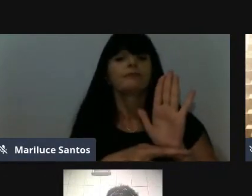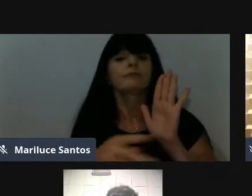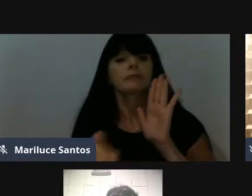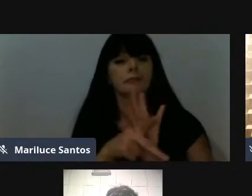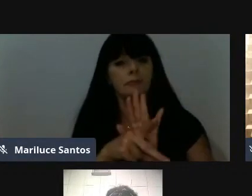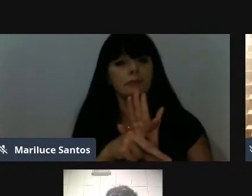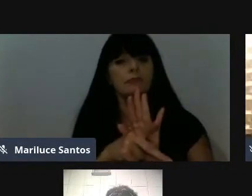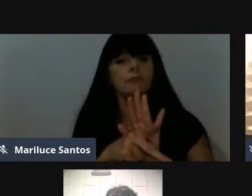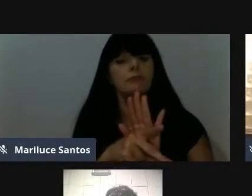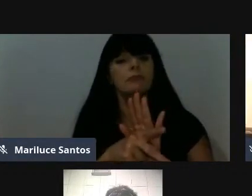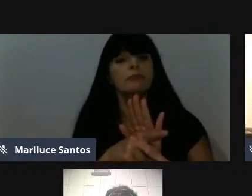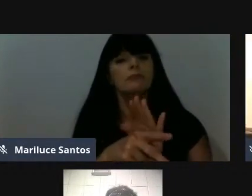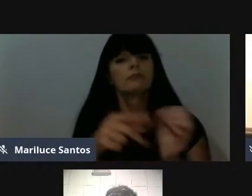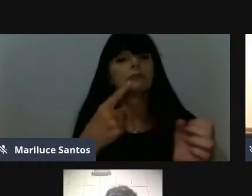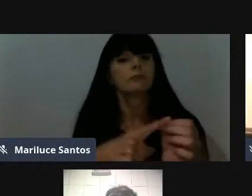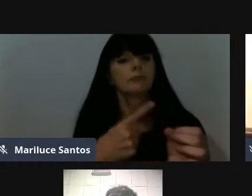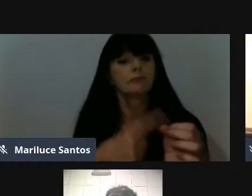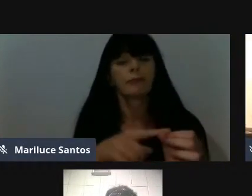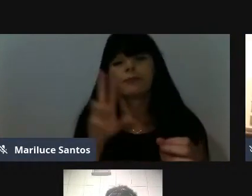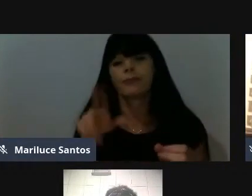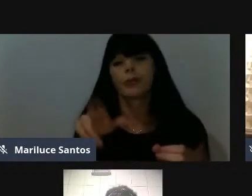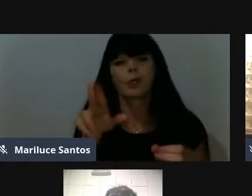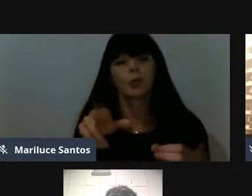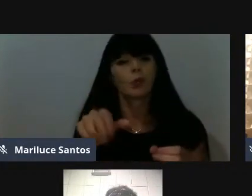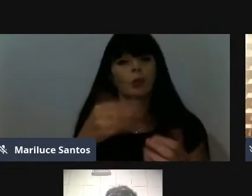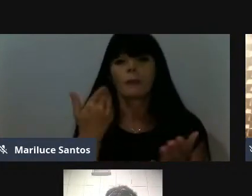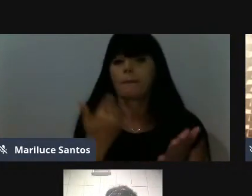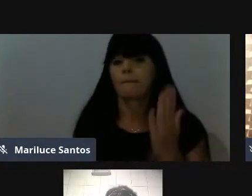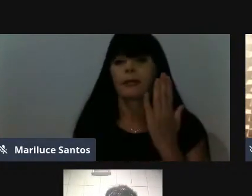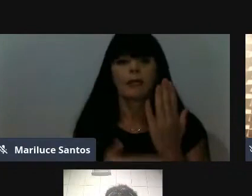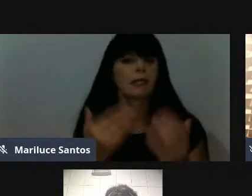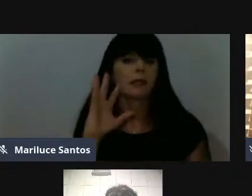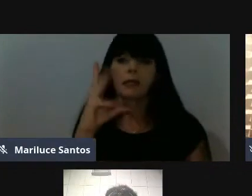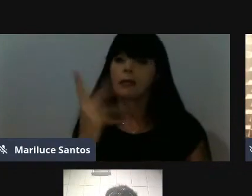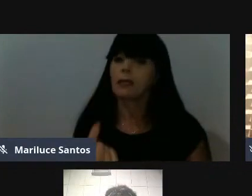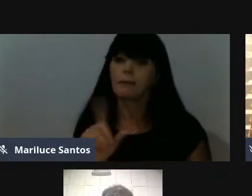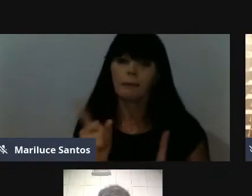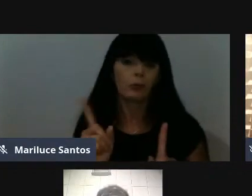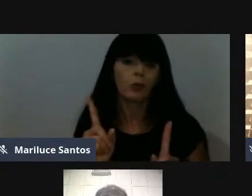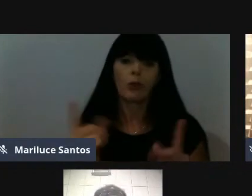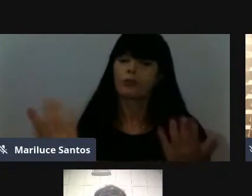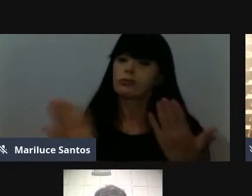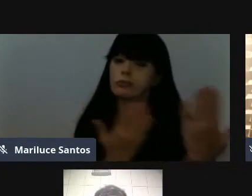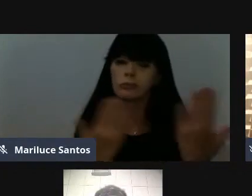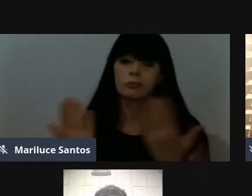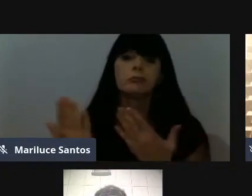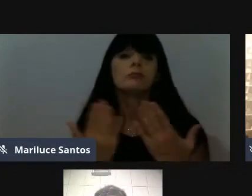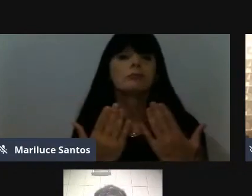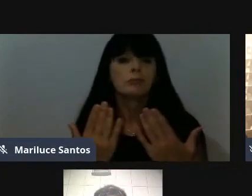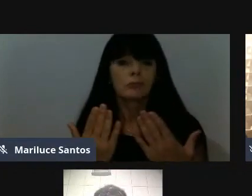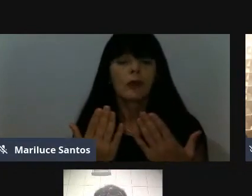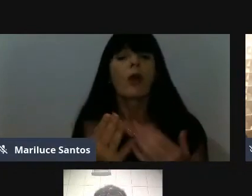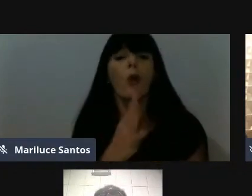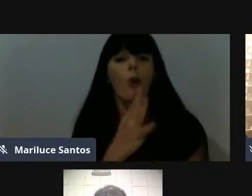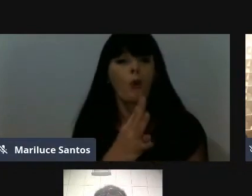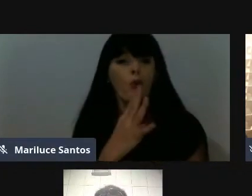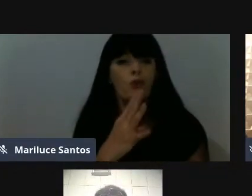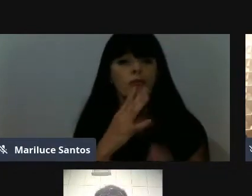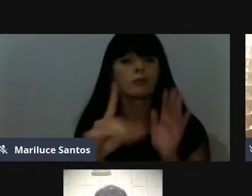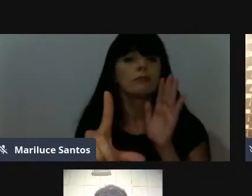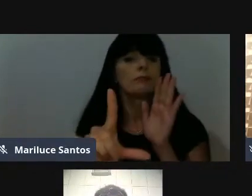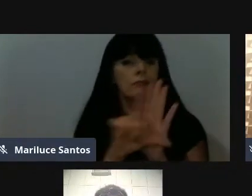da Câmara e a lei orgânica do município. E nunca se perde por estar o tempo todo estudando e